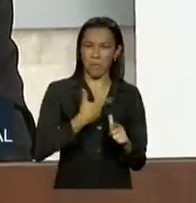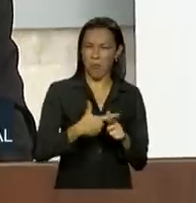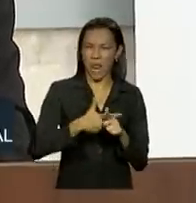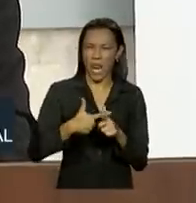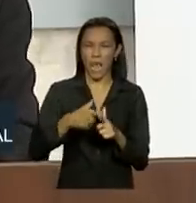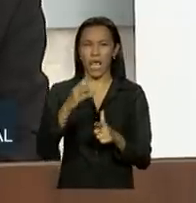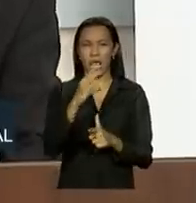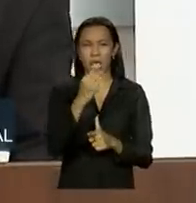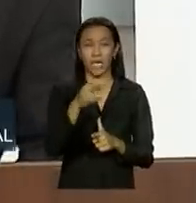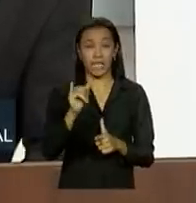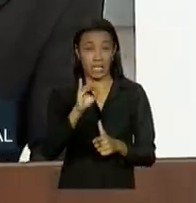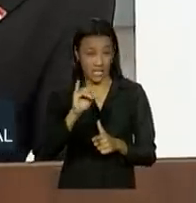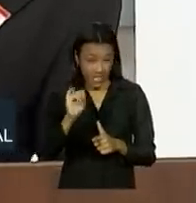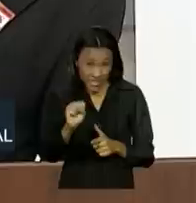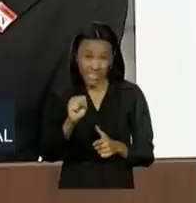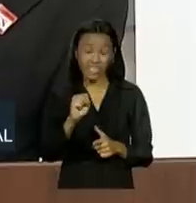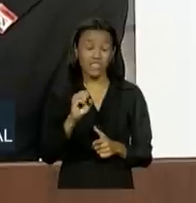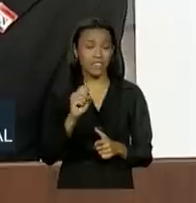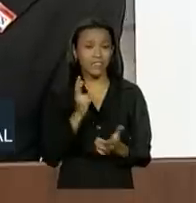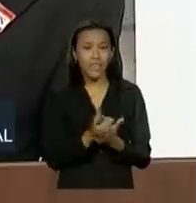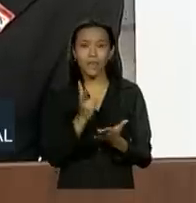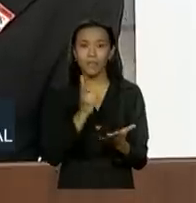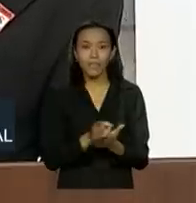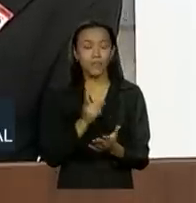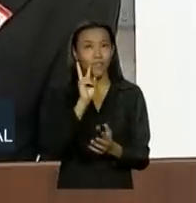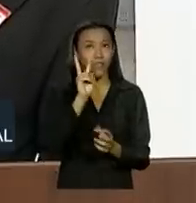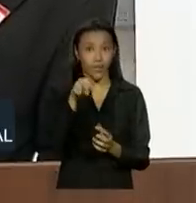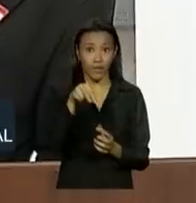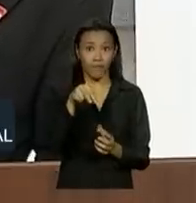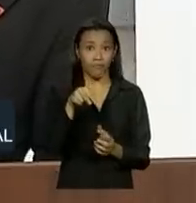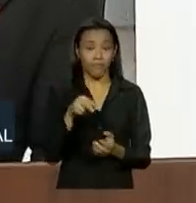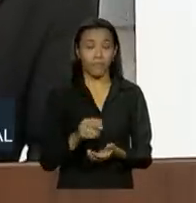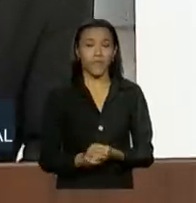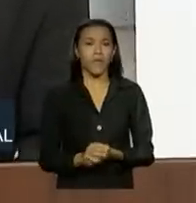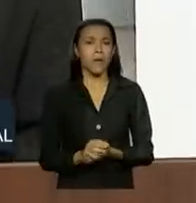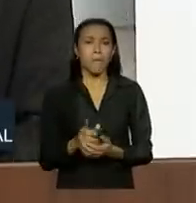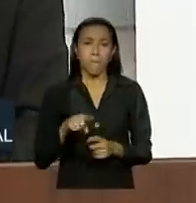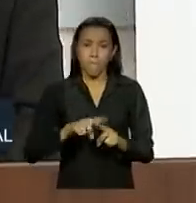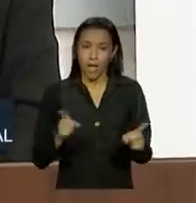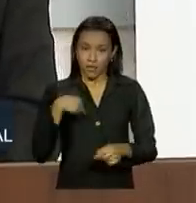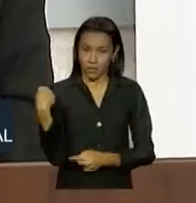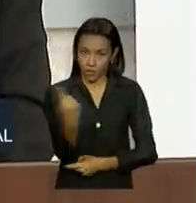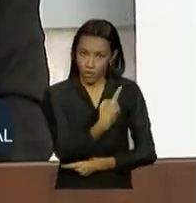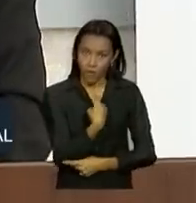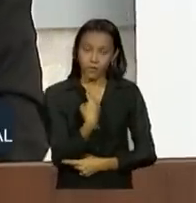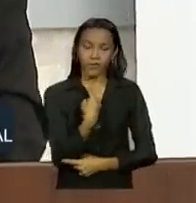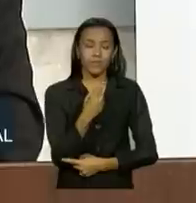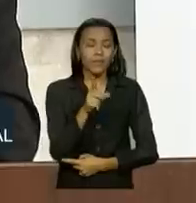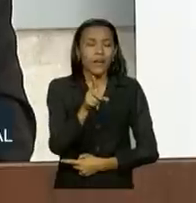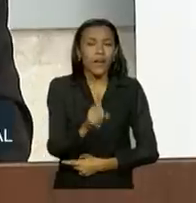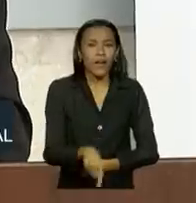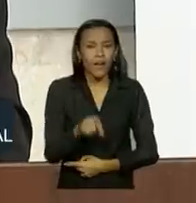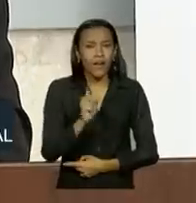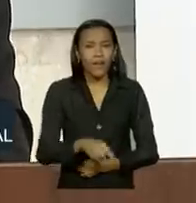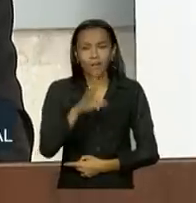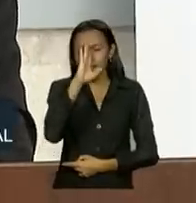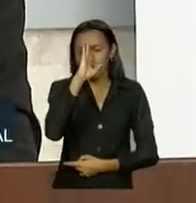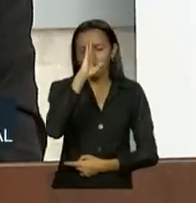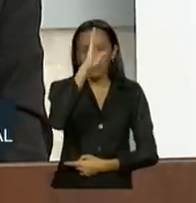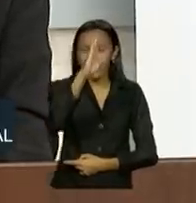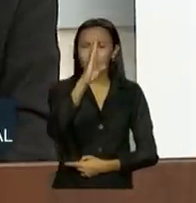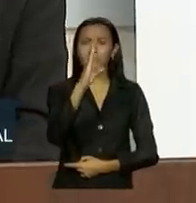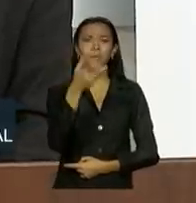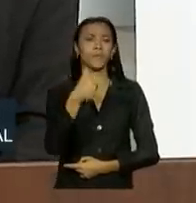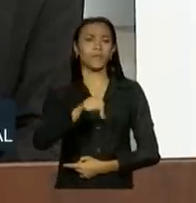quando se tem crise se olha de novo para os Estados nacionais. Mas para nós é absolutamente essencial e